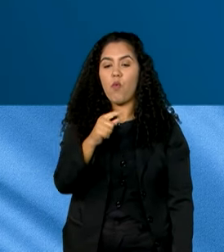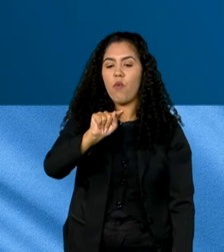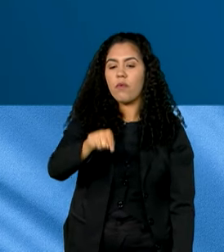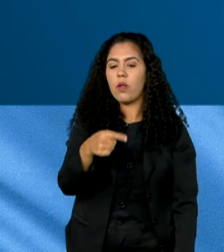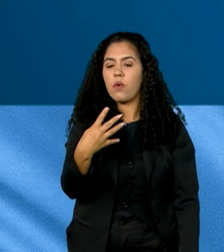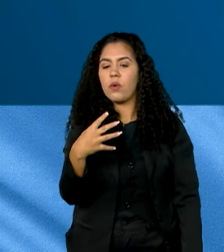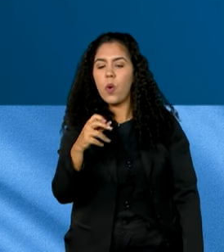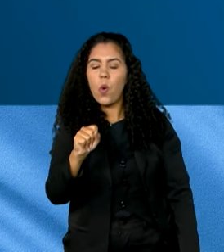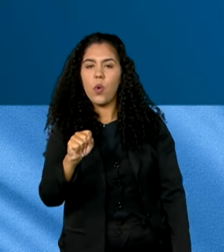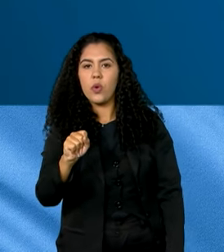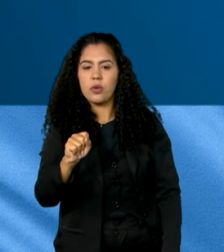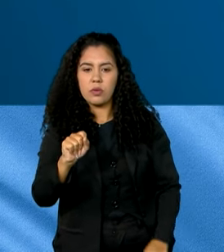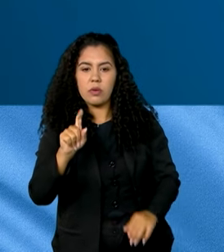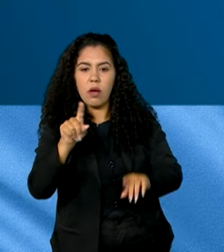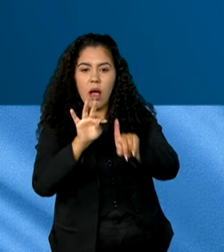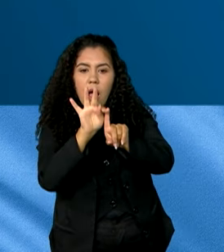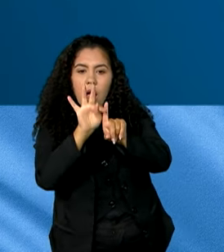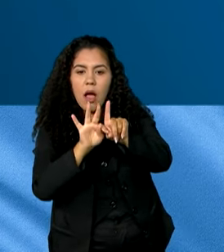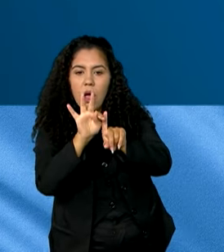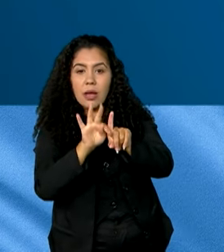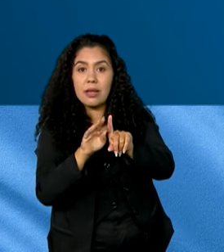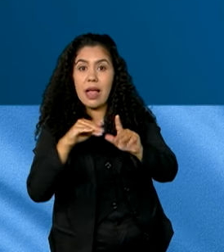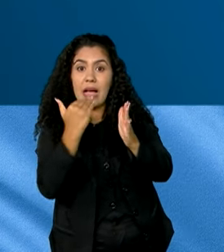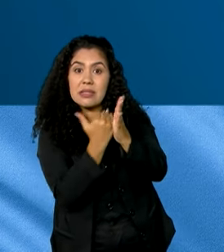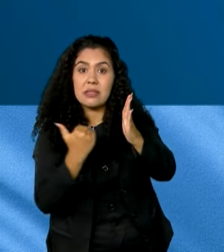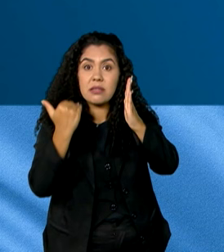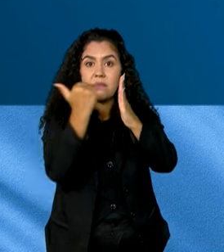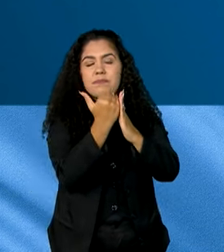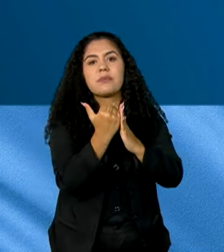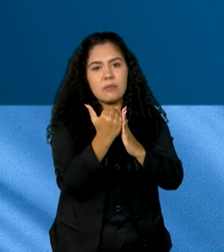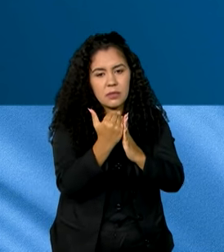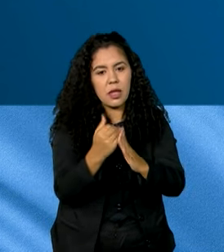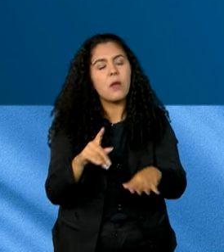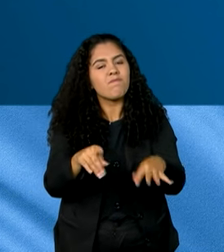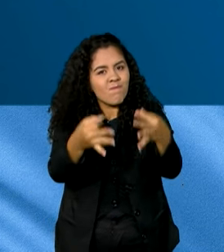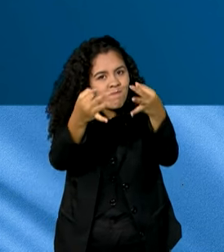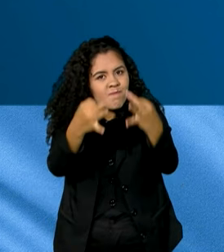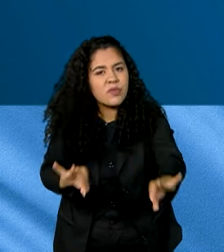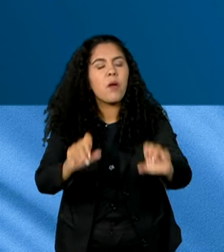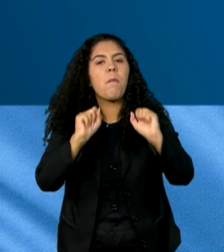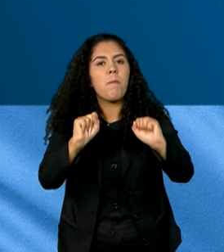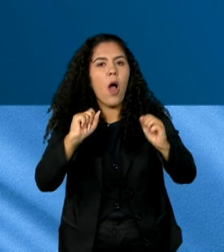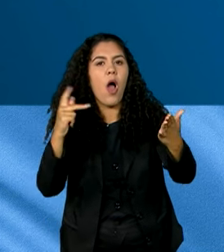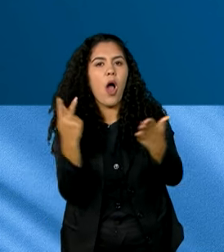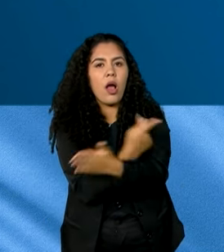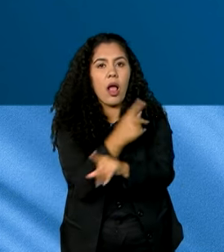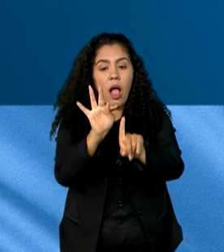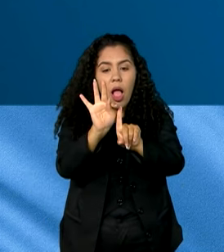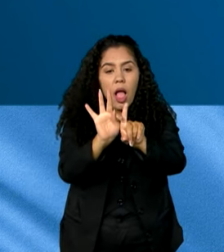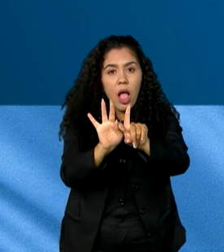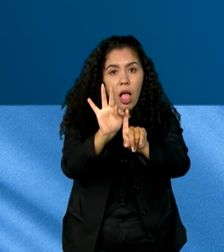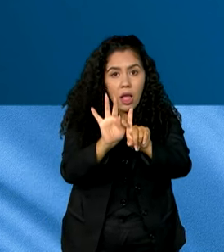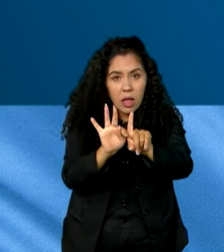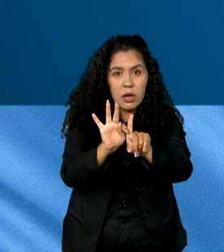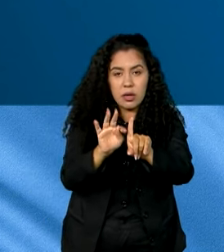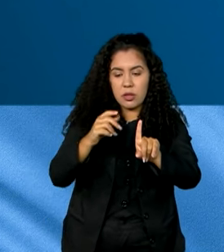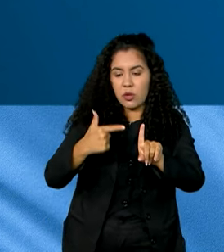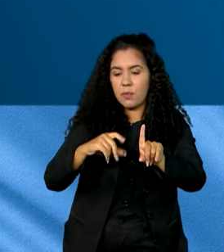acima do nível pré-industrial. E é praticamente certo que a temperatura anual de 2024